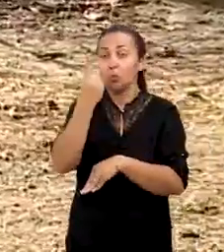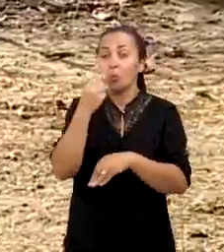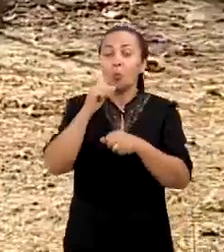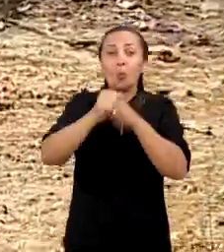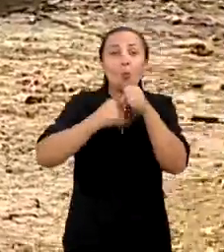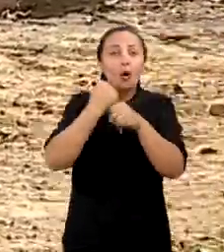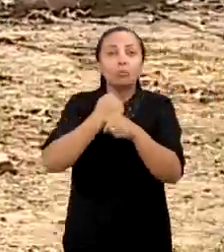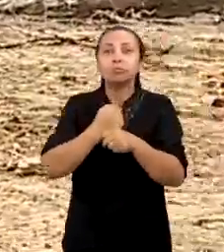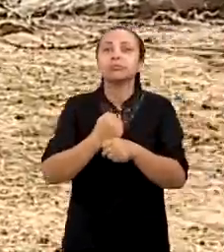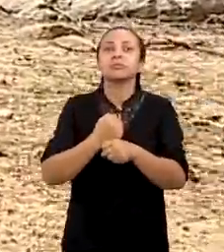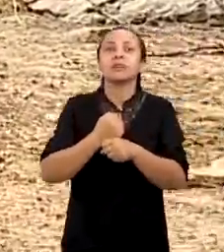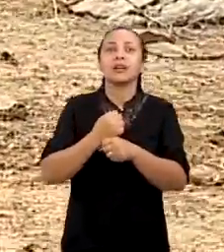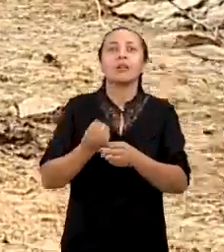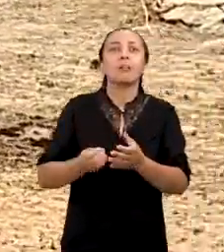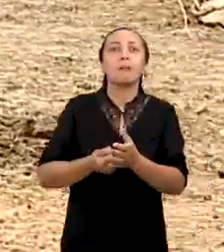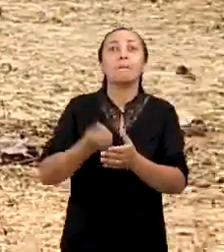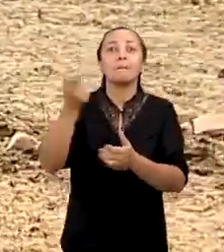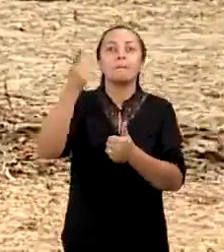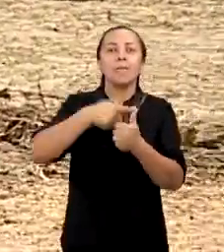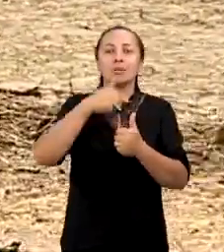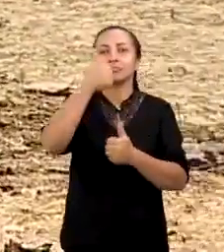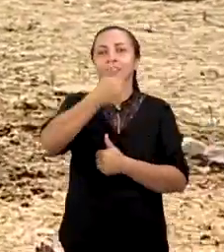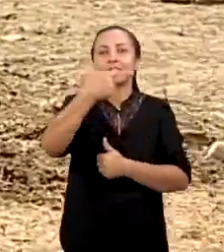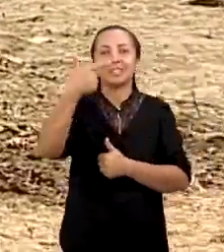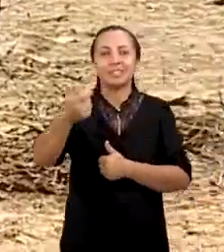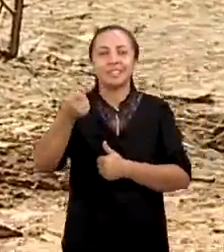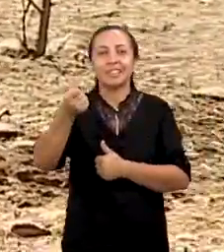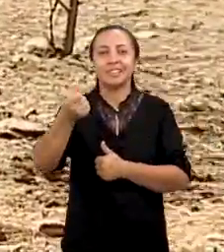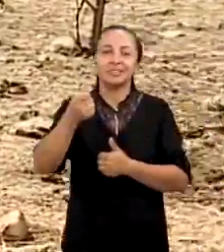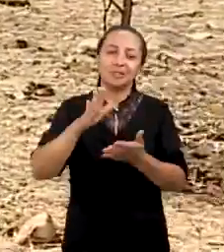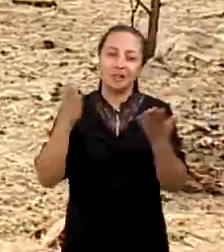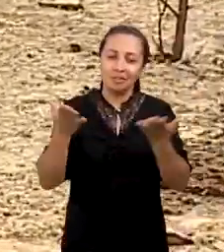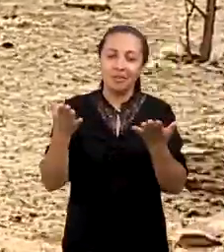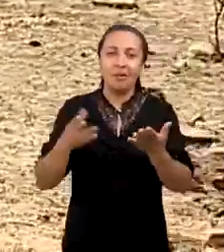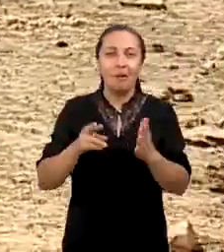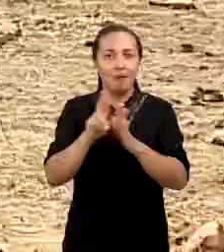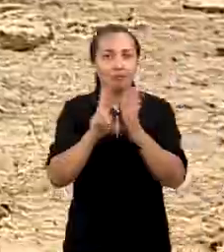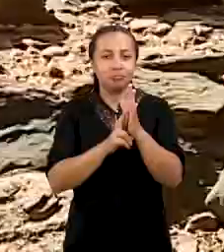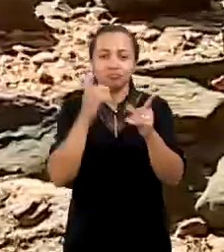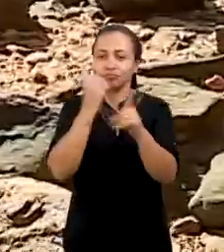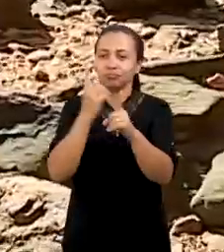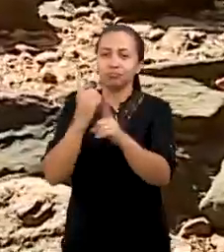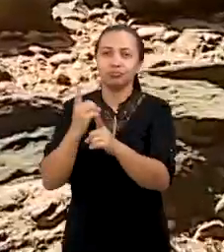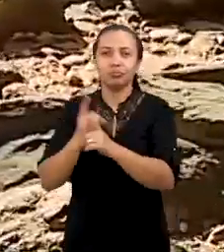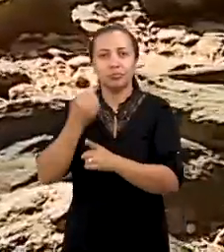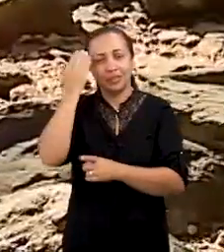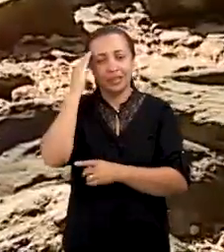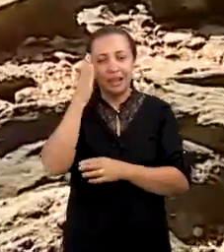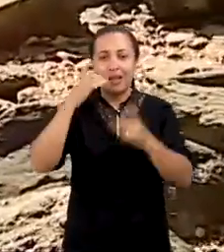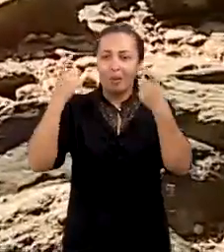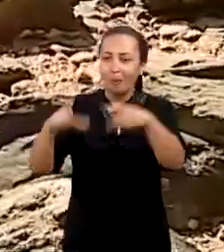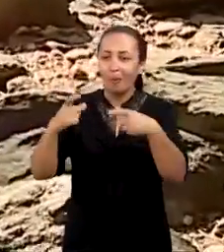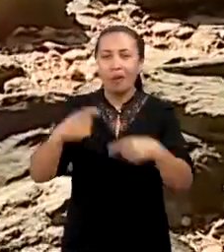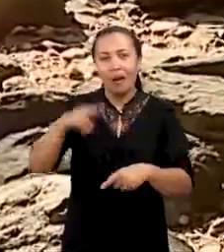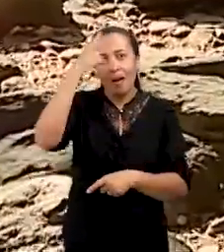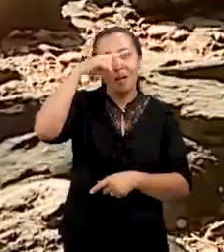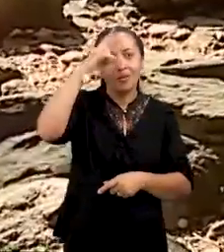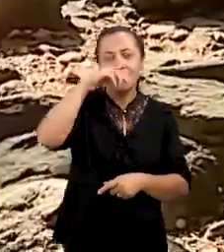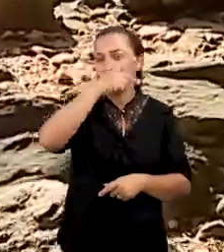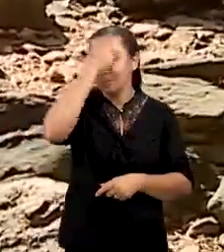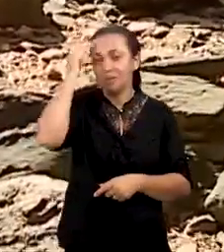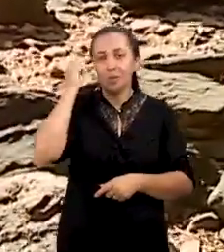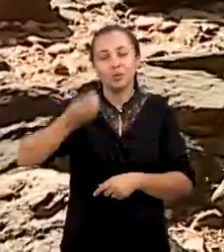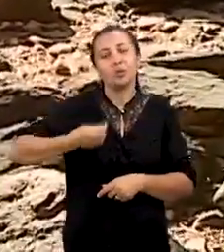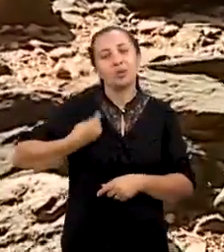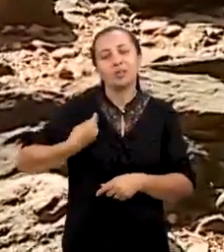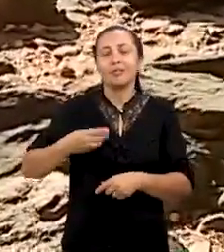o número saltou para 26. E os registros encontrados ajudam a compreender a história do lugar e das pessoas que ali